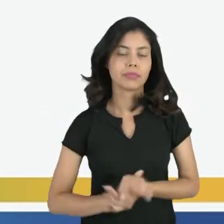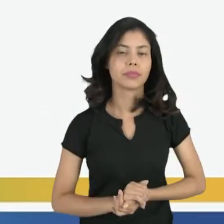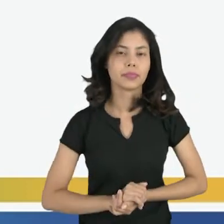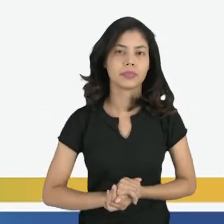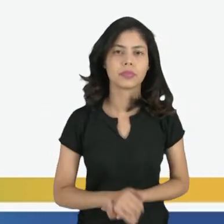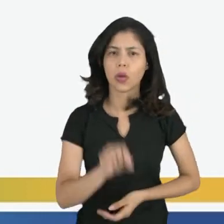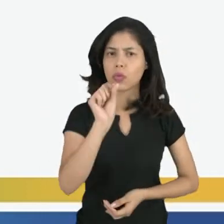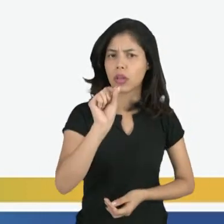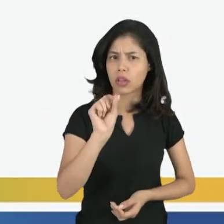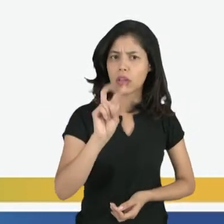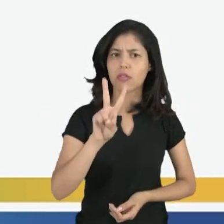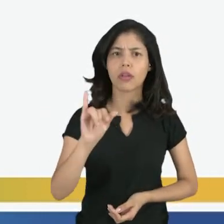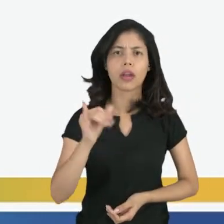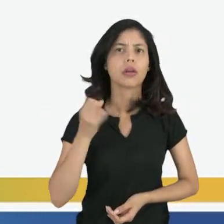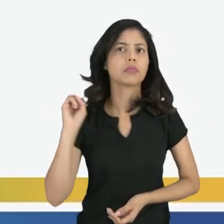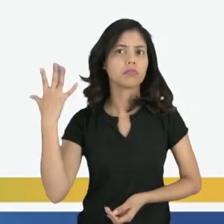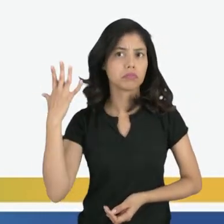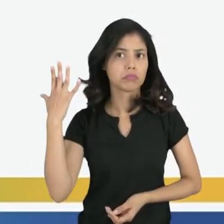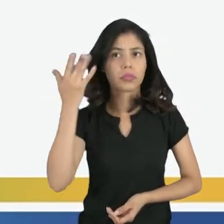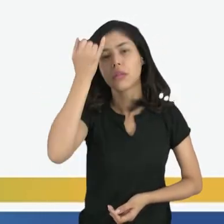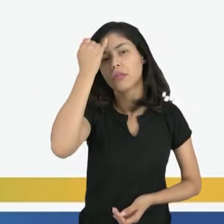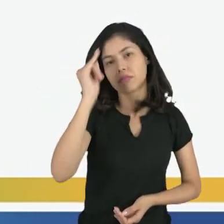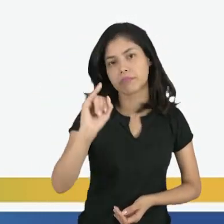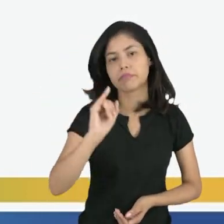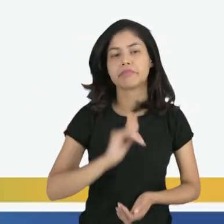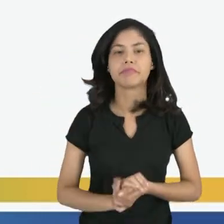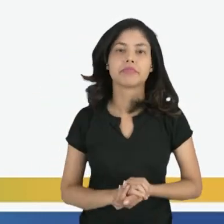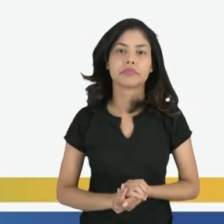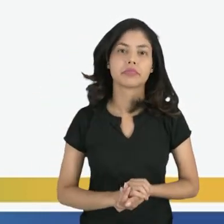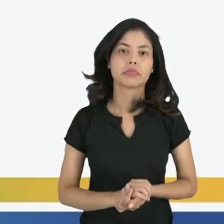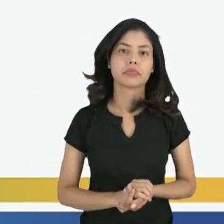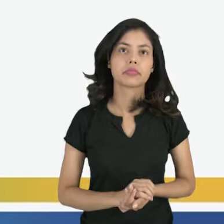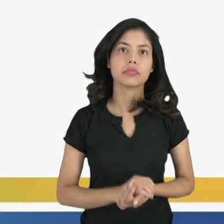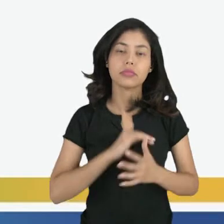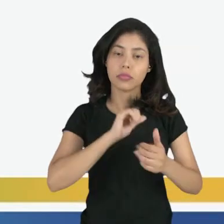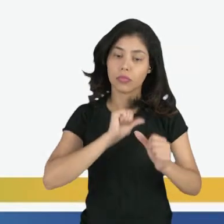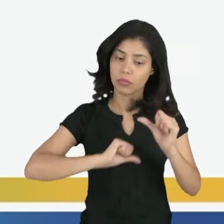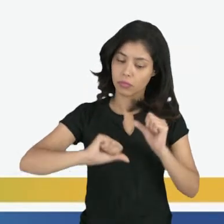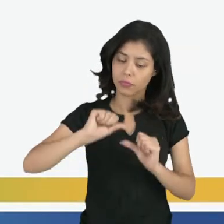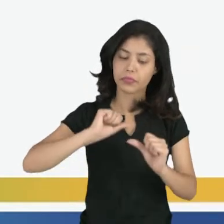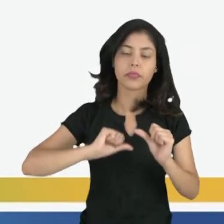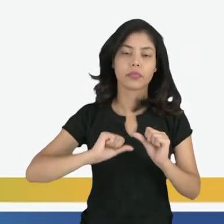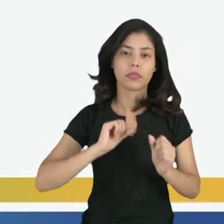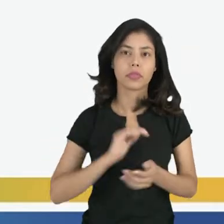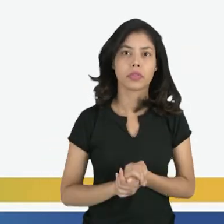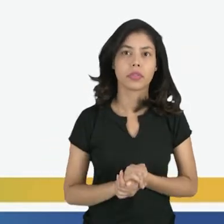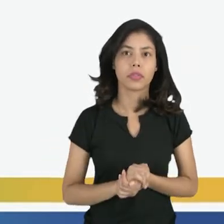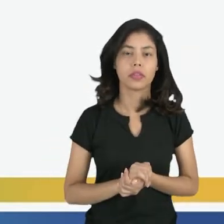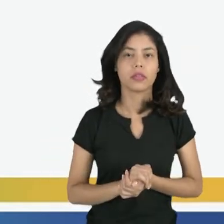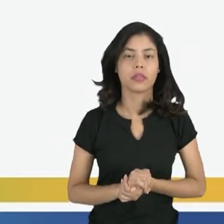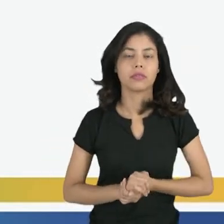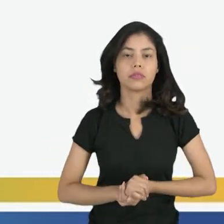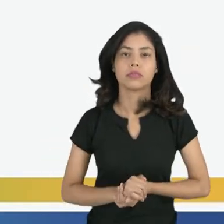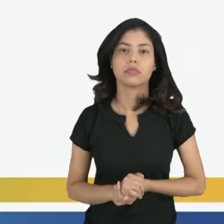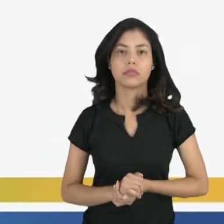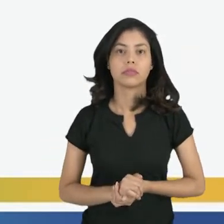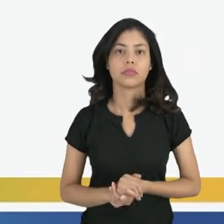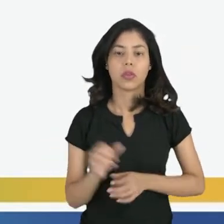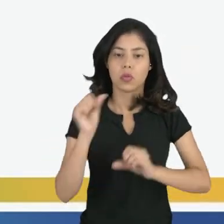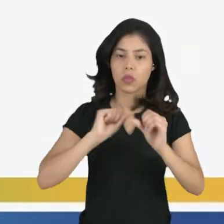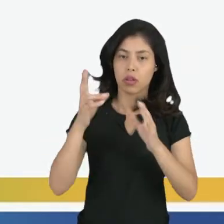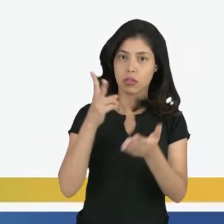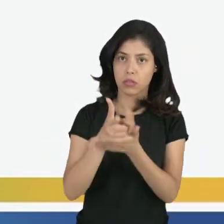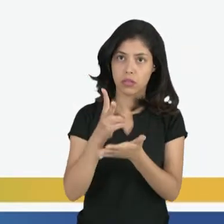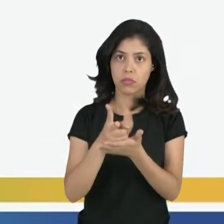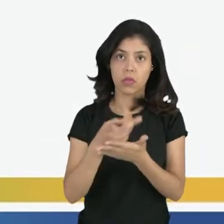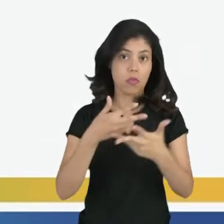o que vai permanecer na ideia de Heráclito? É a mudança, né? É a mudança, a doutrina dos contrários.